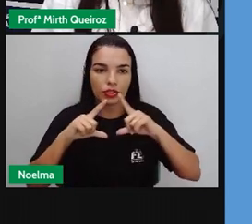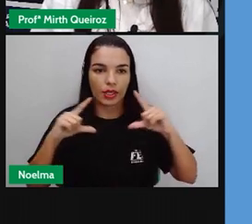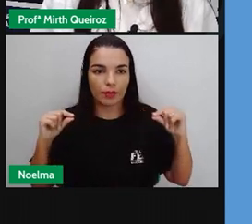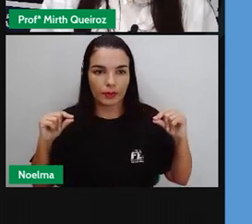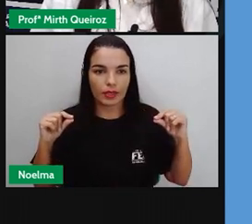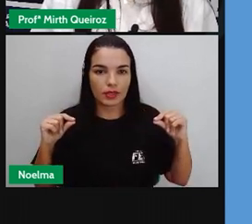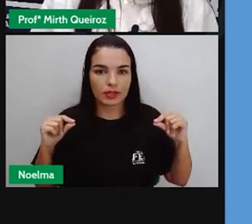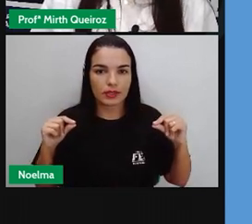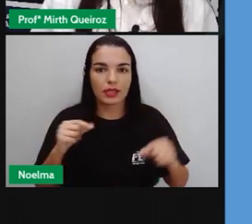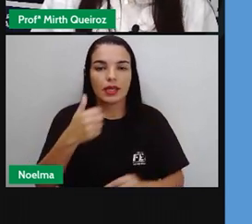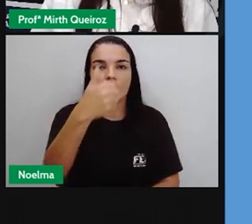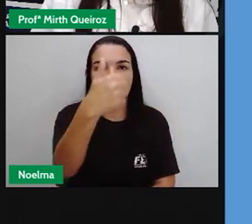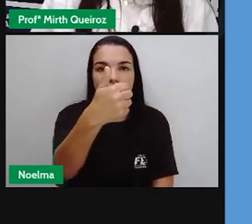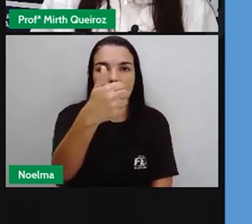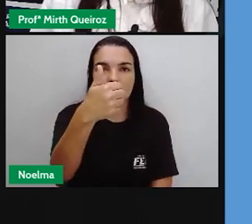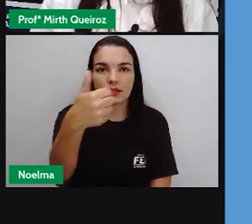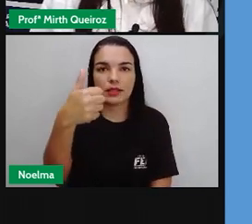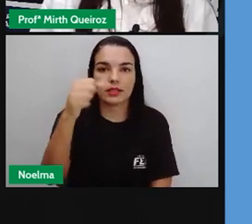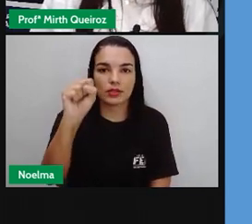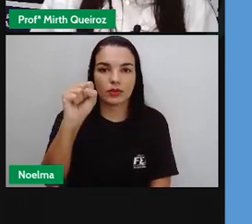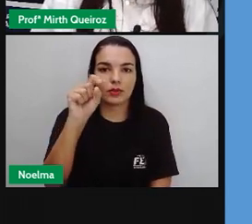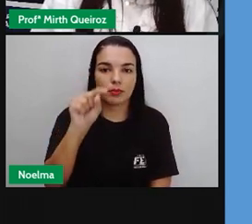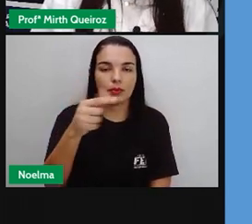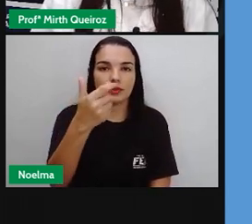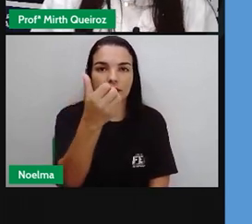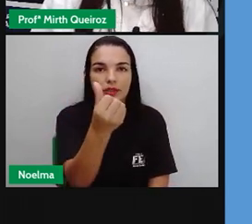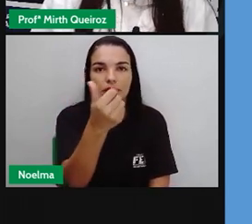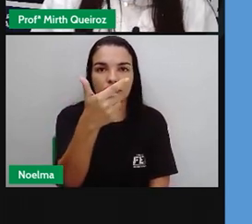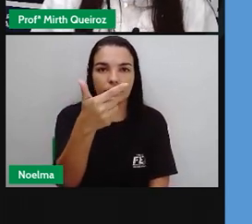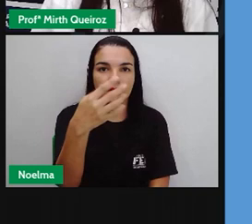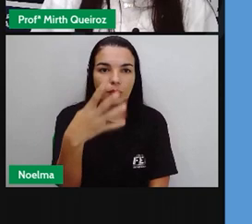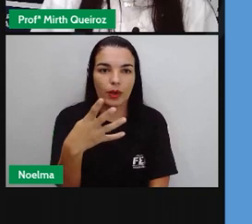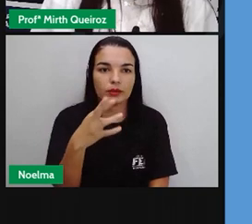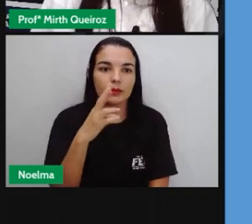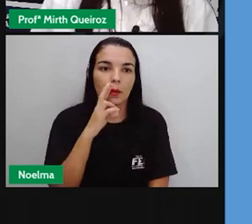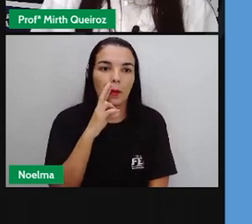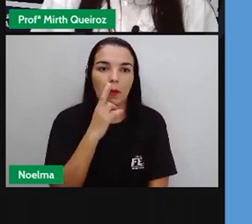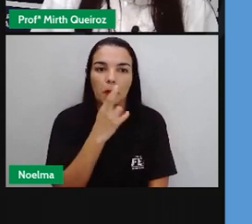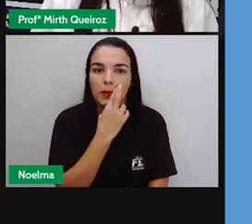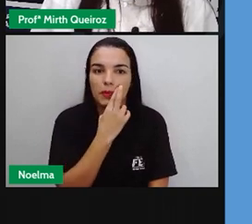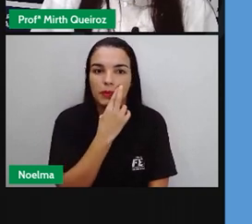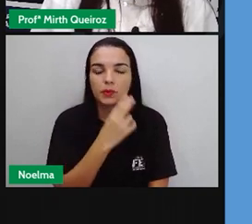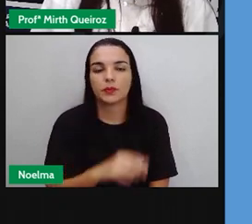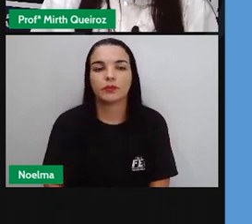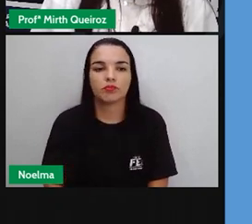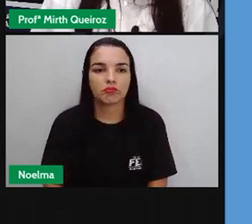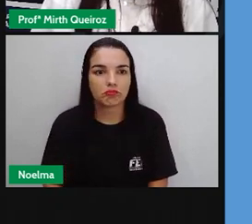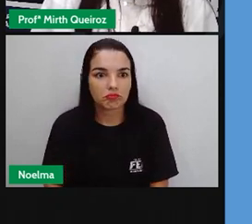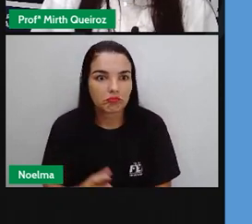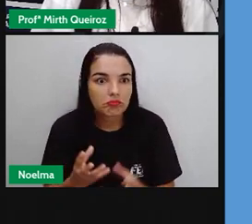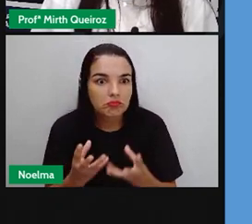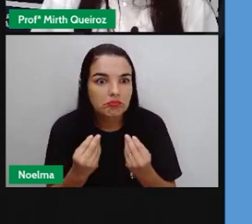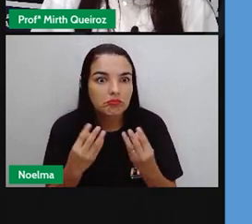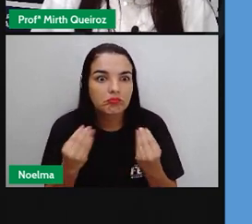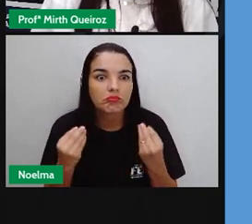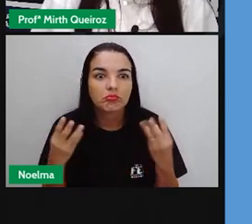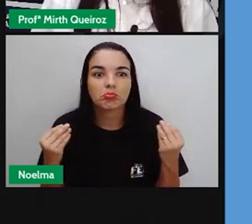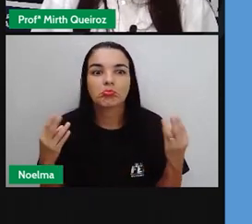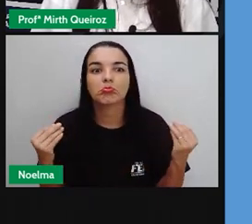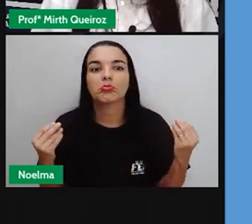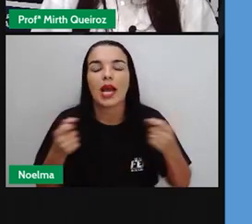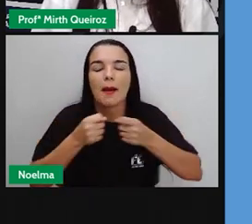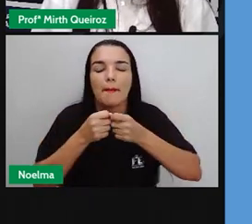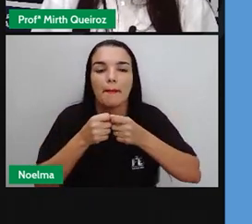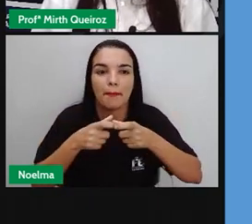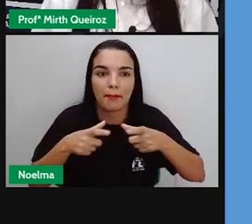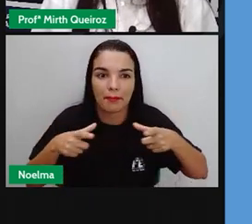russos. Então, nós podemos dizer que a maior parte de imigrantes que vieram para o Brasil de